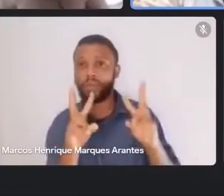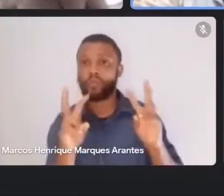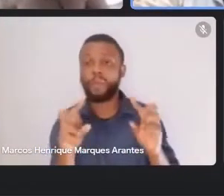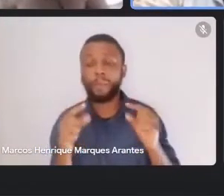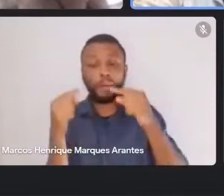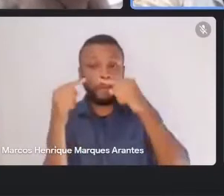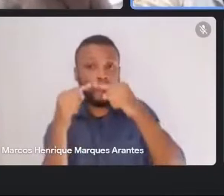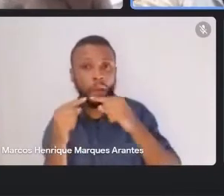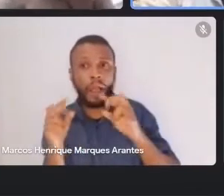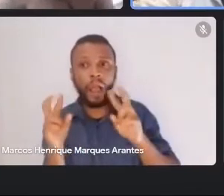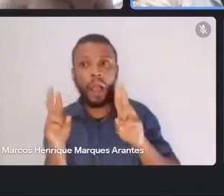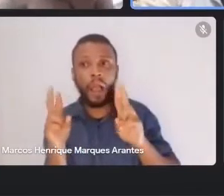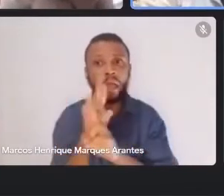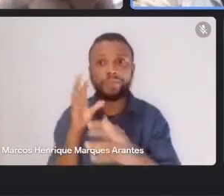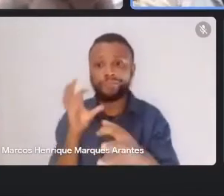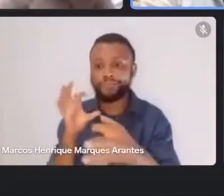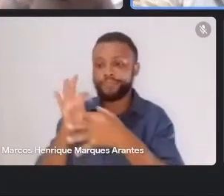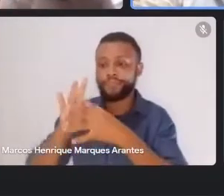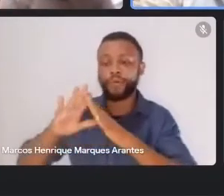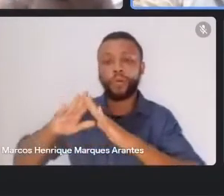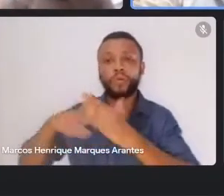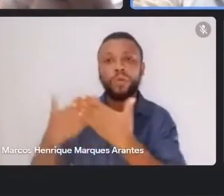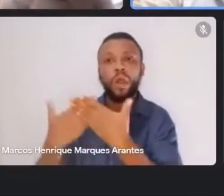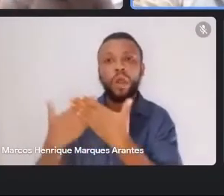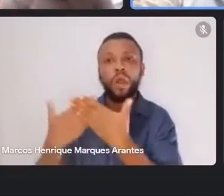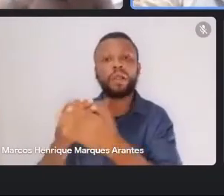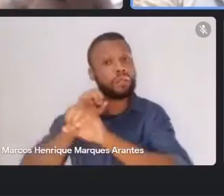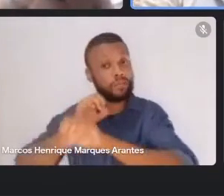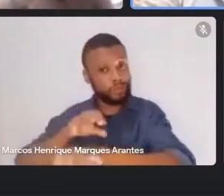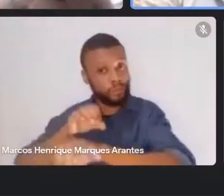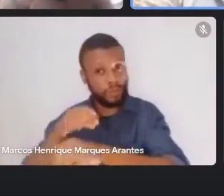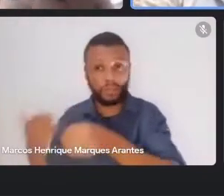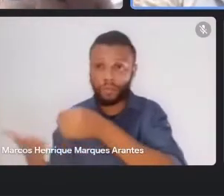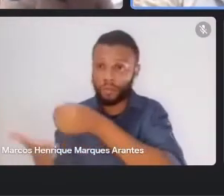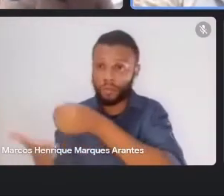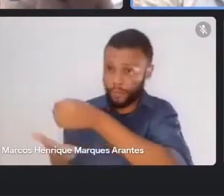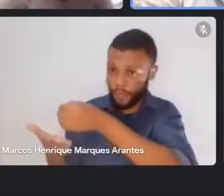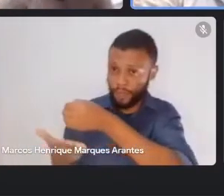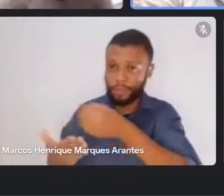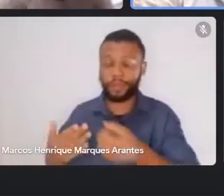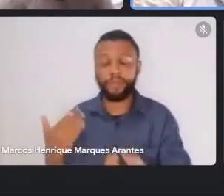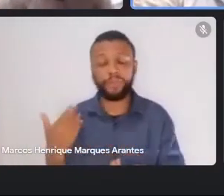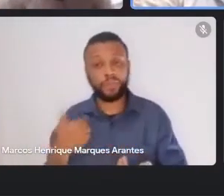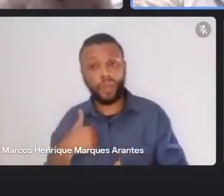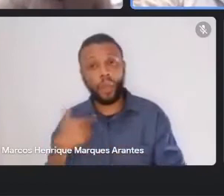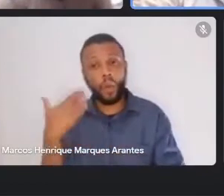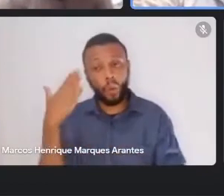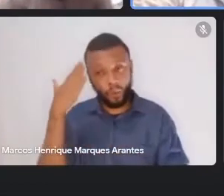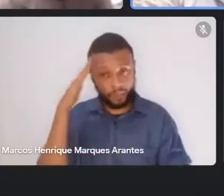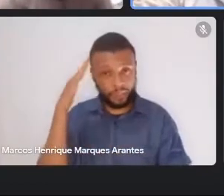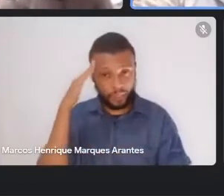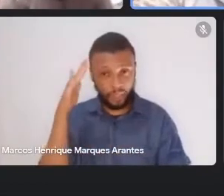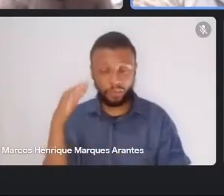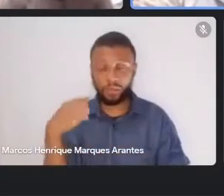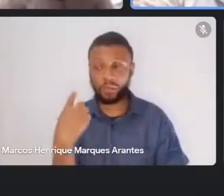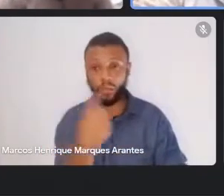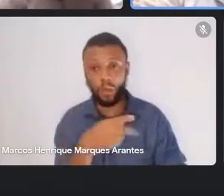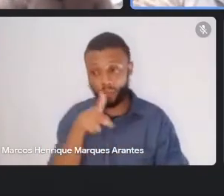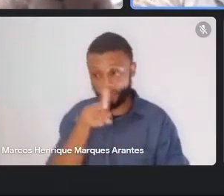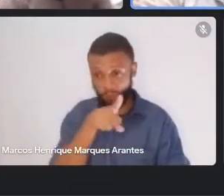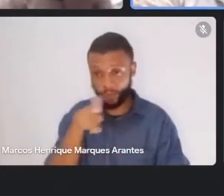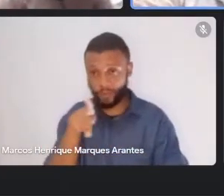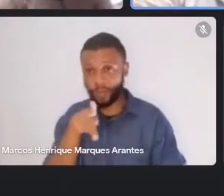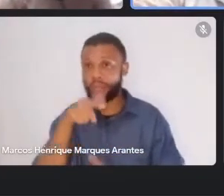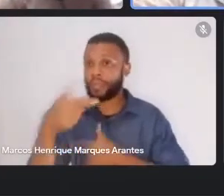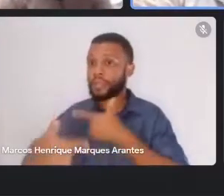as escolas, com a educação básica. E eu entendo que nós, professores de universidade, a gente